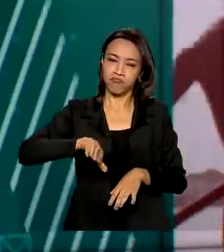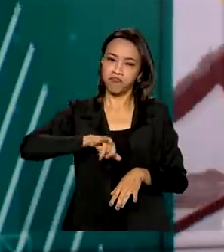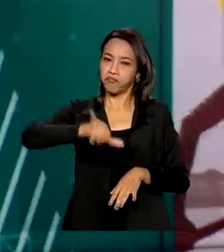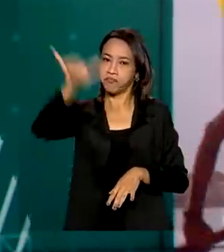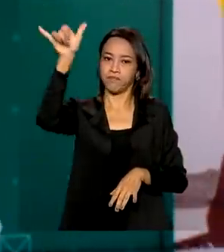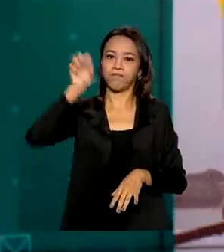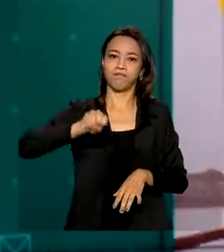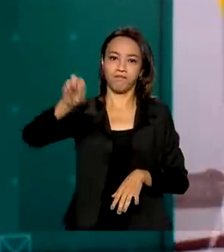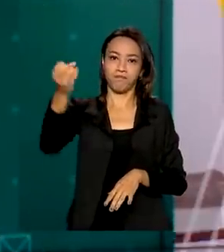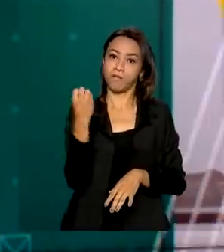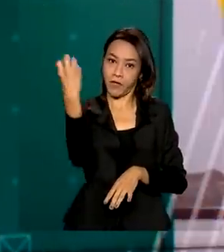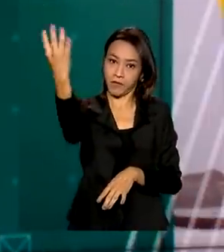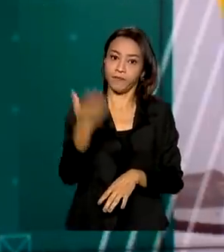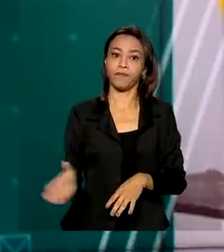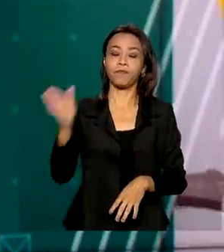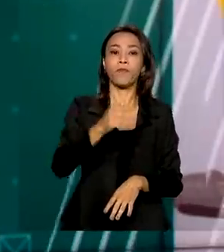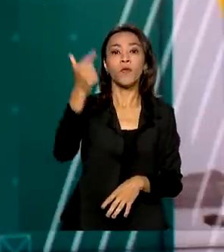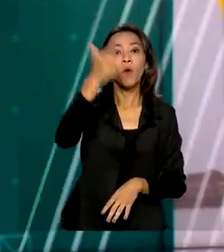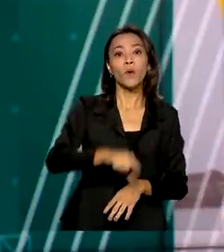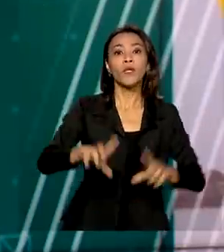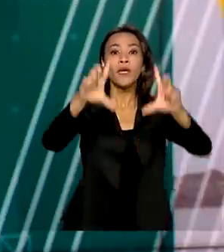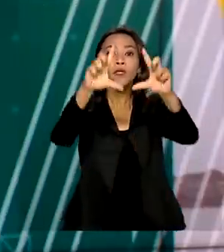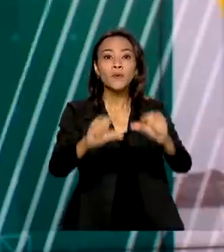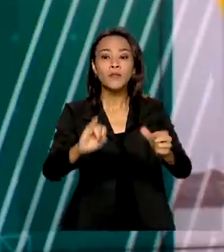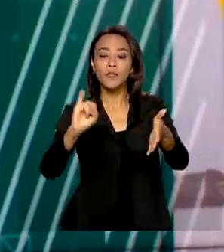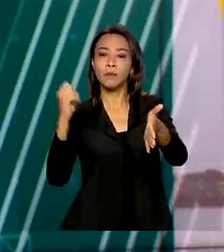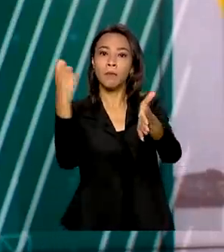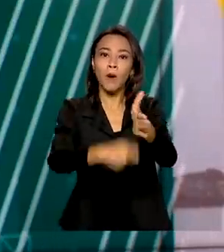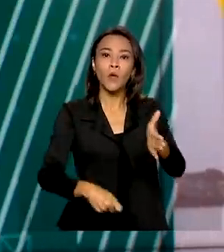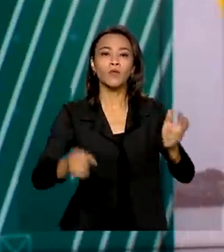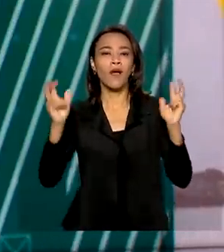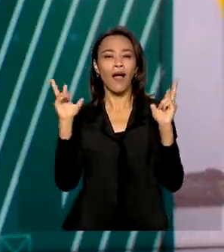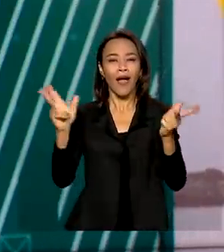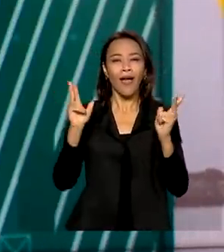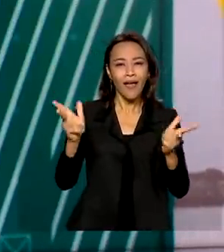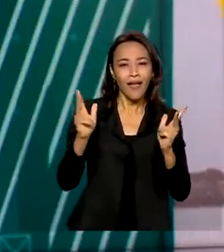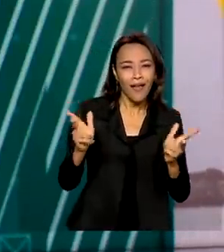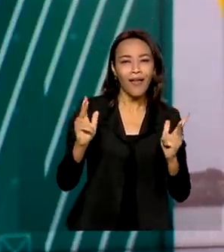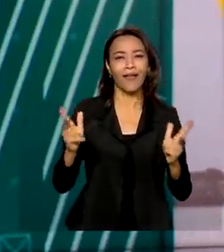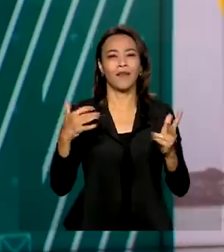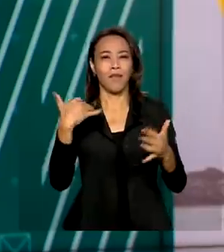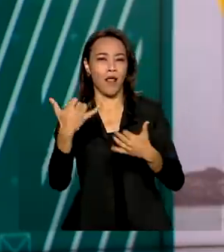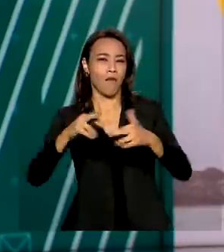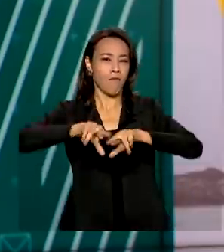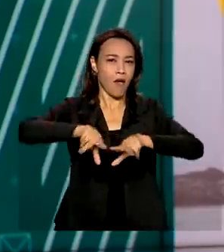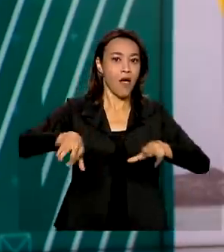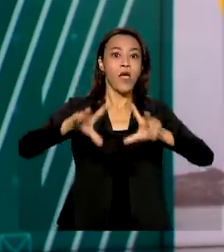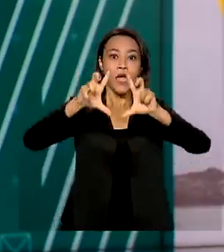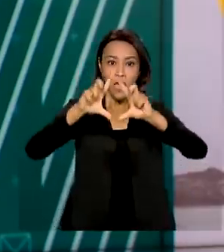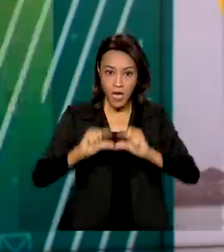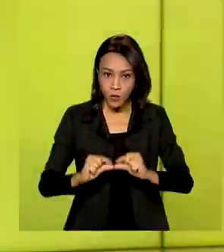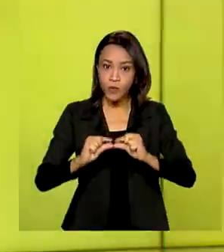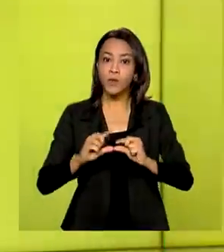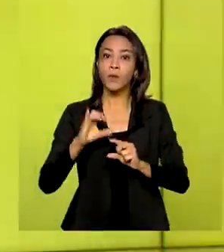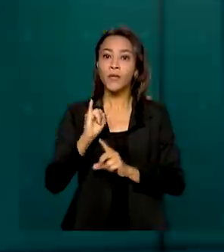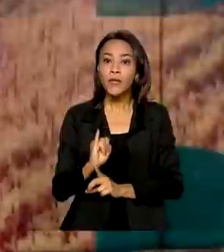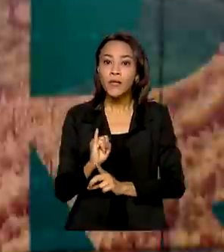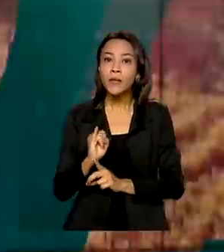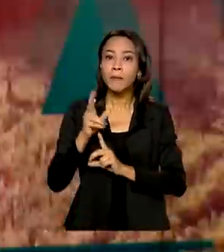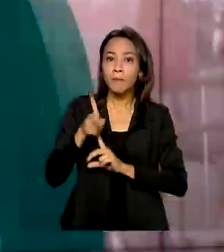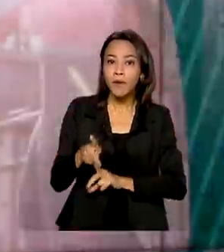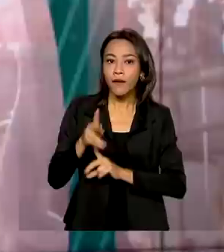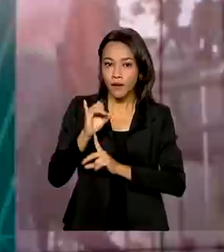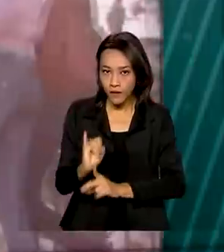impostos no setor de entretenimento que mais cresce no mundo. O governo brasileiro reduziu o IPI de jogos eletrônicos e